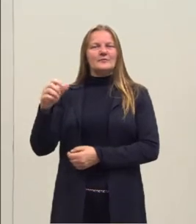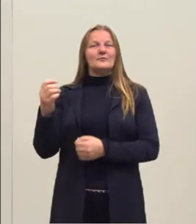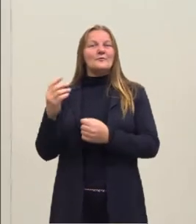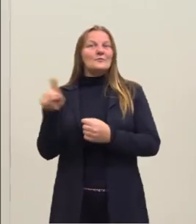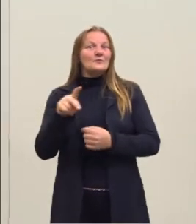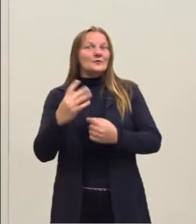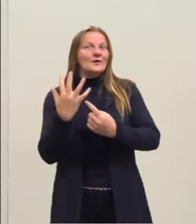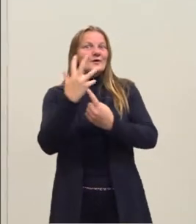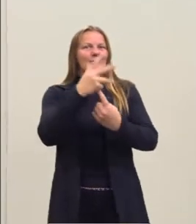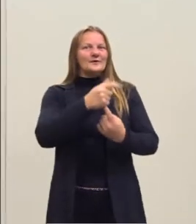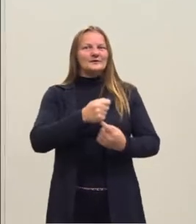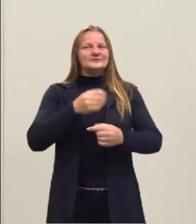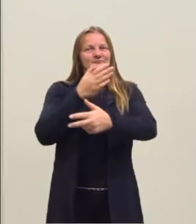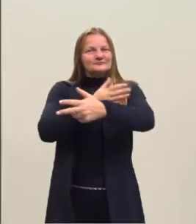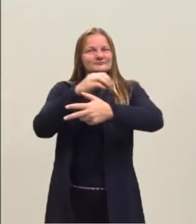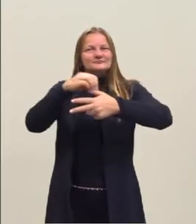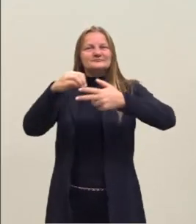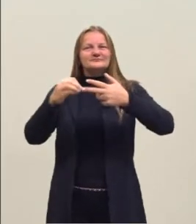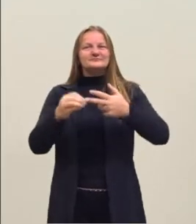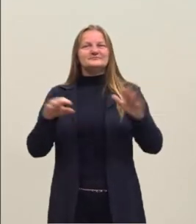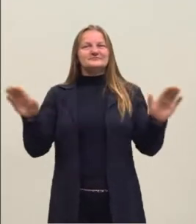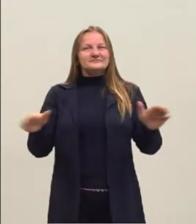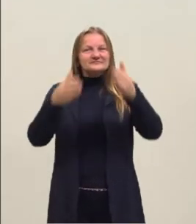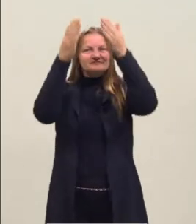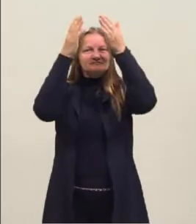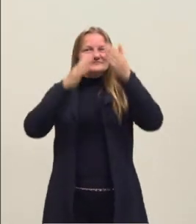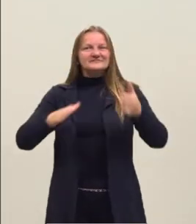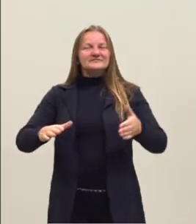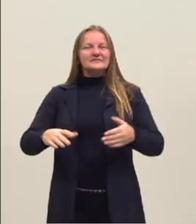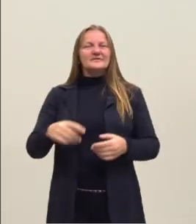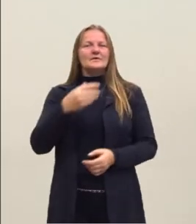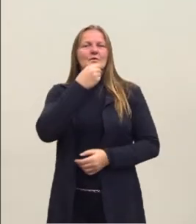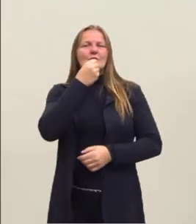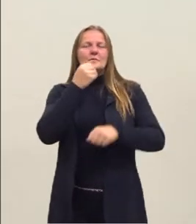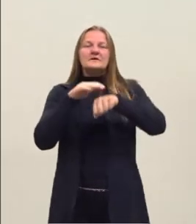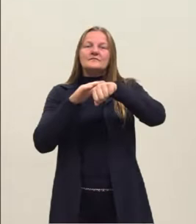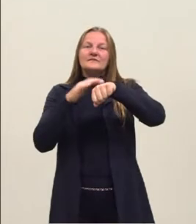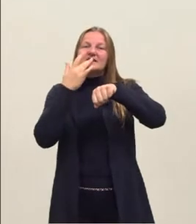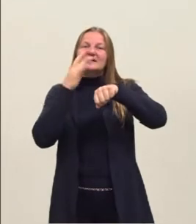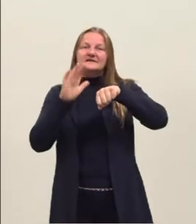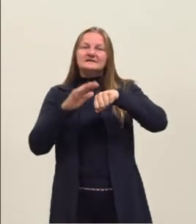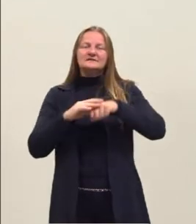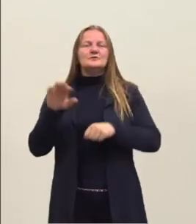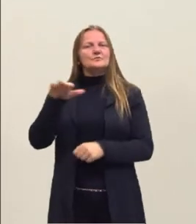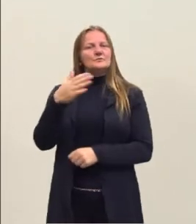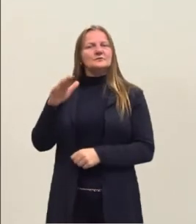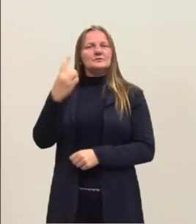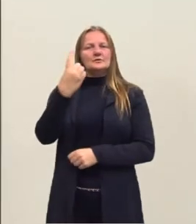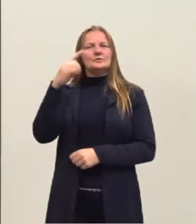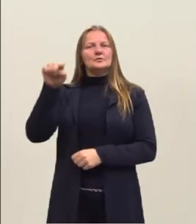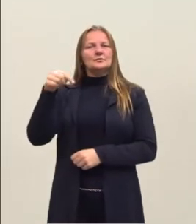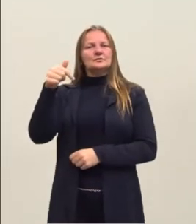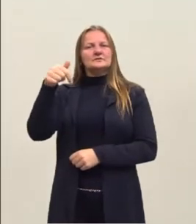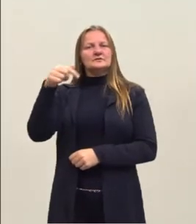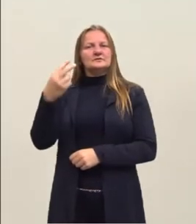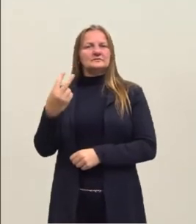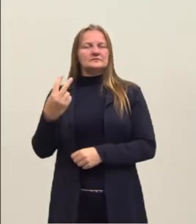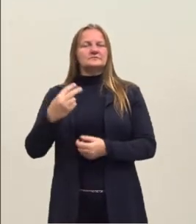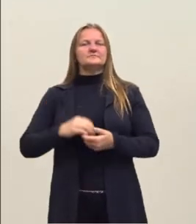aqui no projeto Pré-ENEM da Seduc. Eu sou um homem branco, aproximadamente 1,72m,